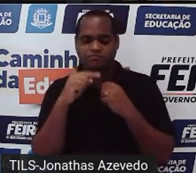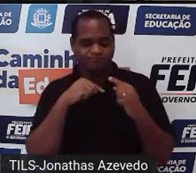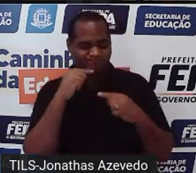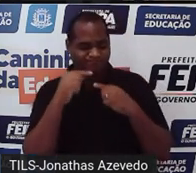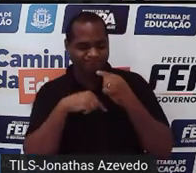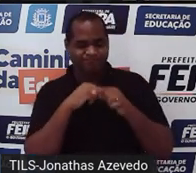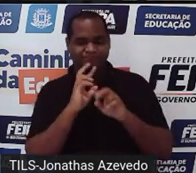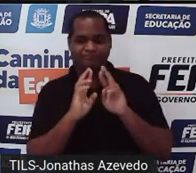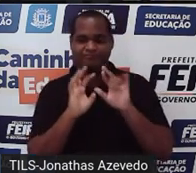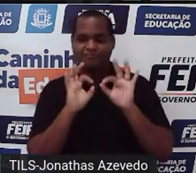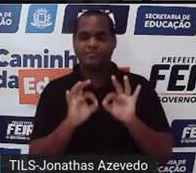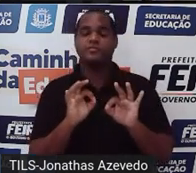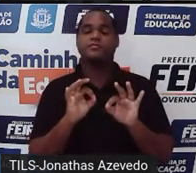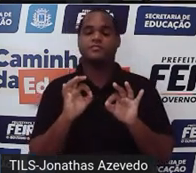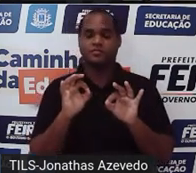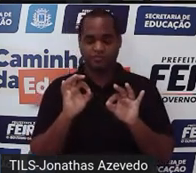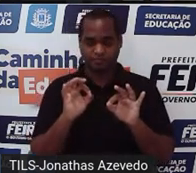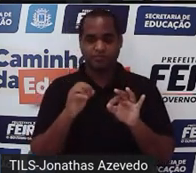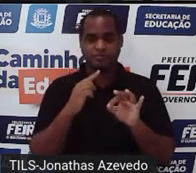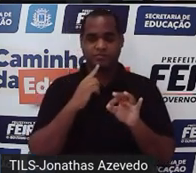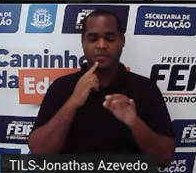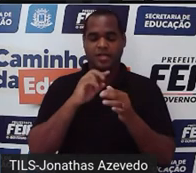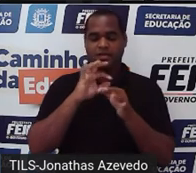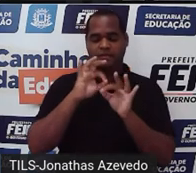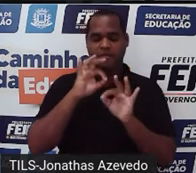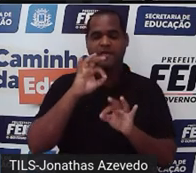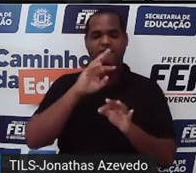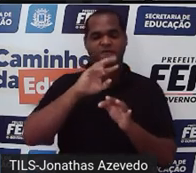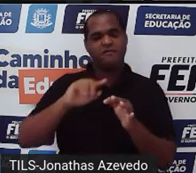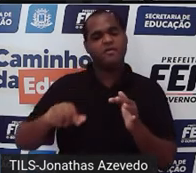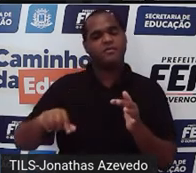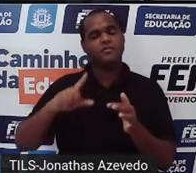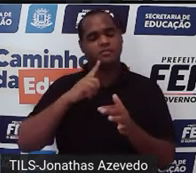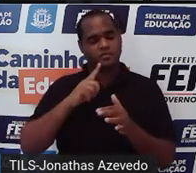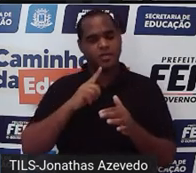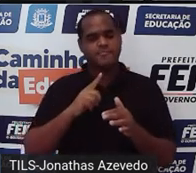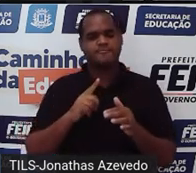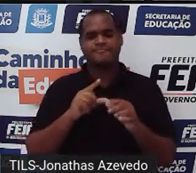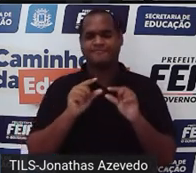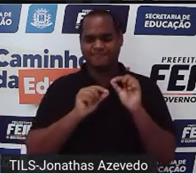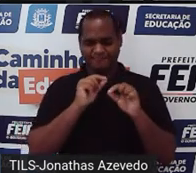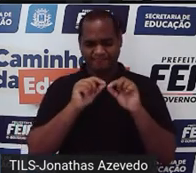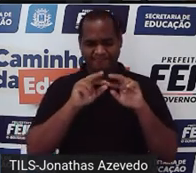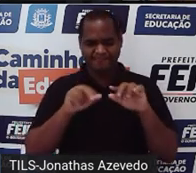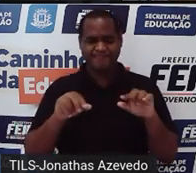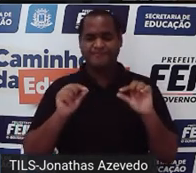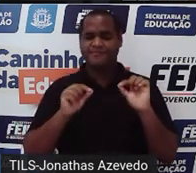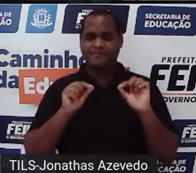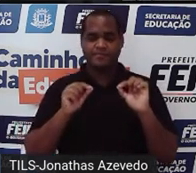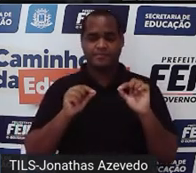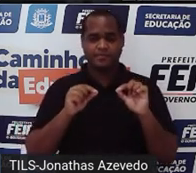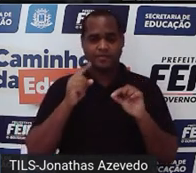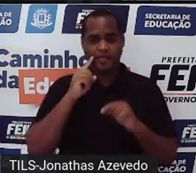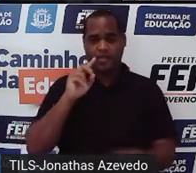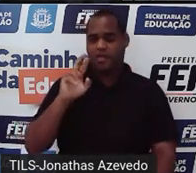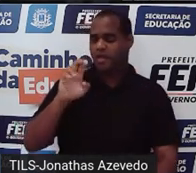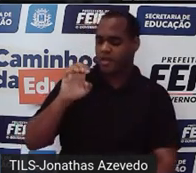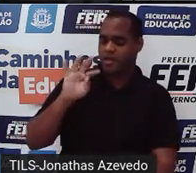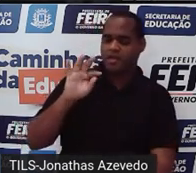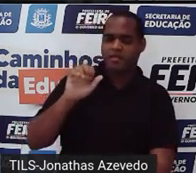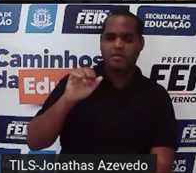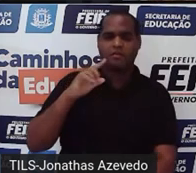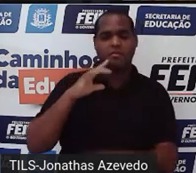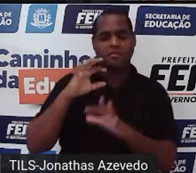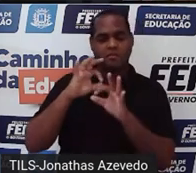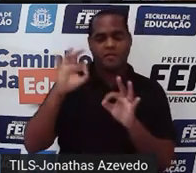qual é a solução porque são infinitas soluções e por que que são infinitas a reta ela é infinita